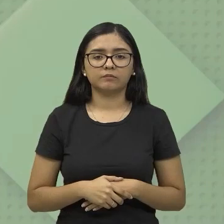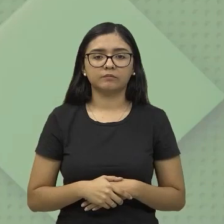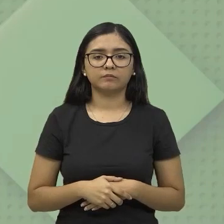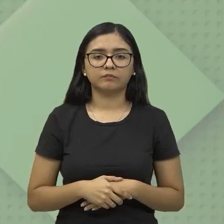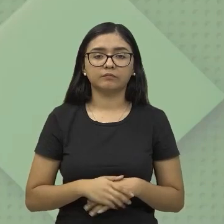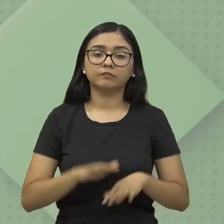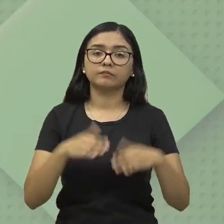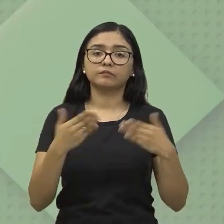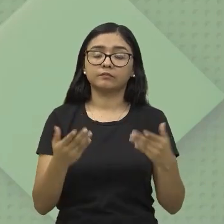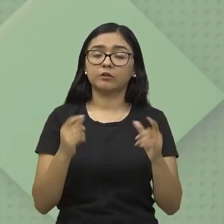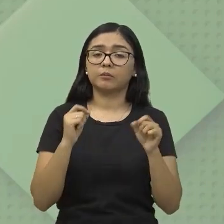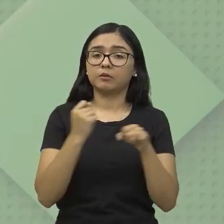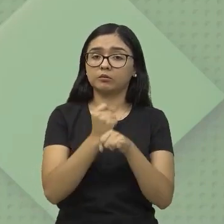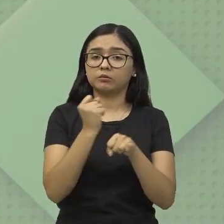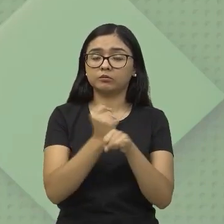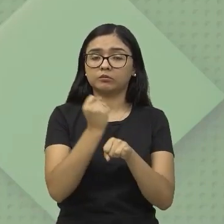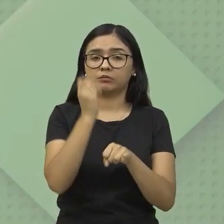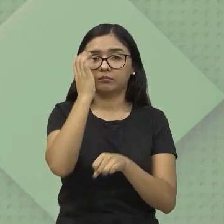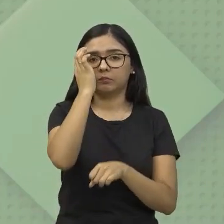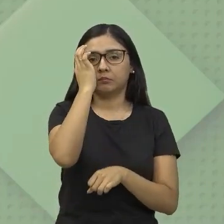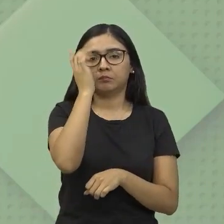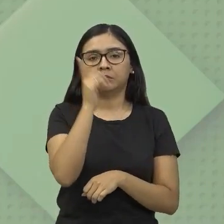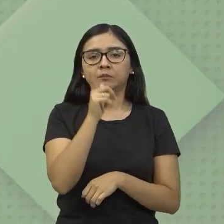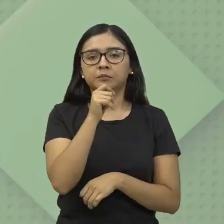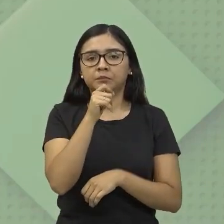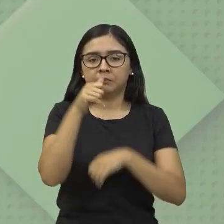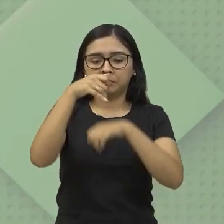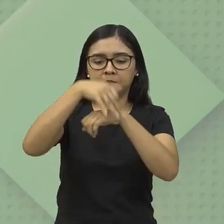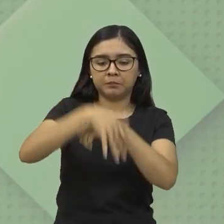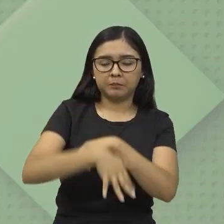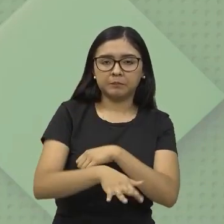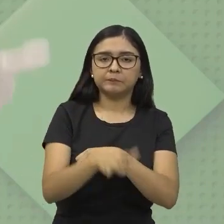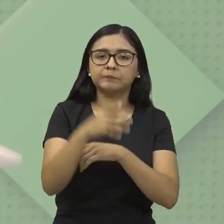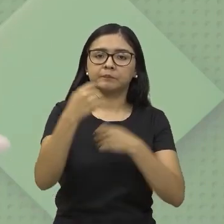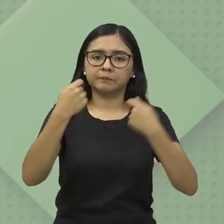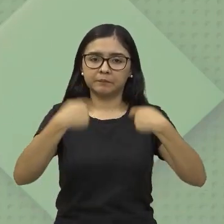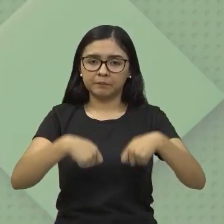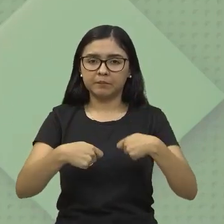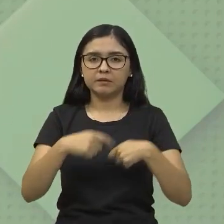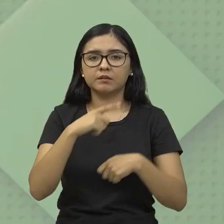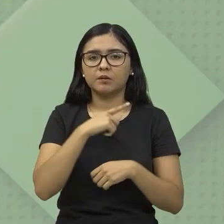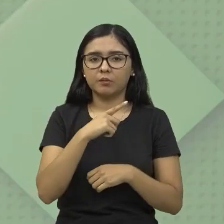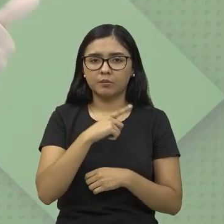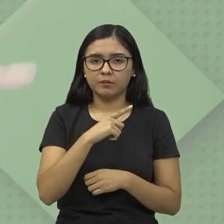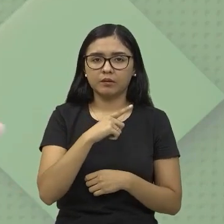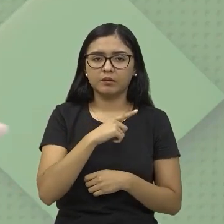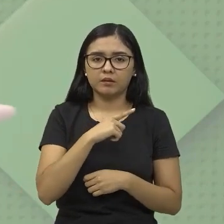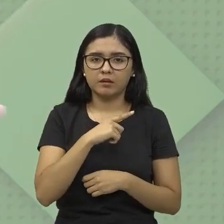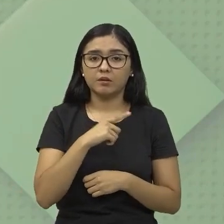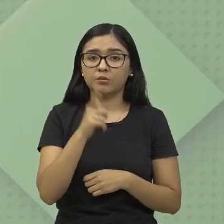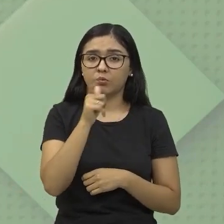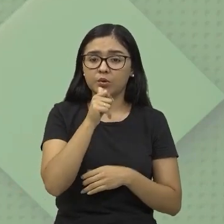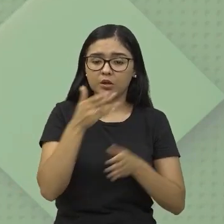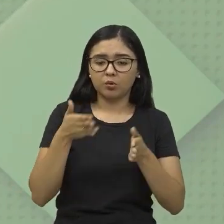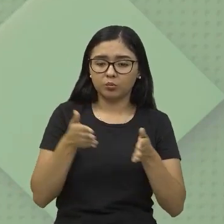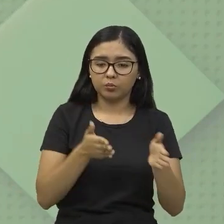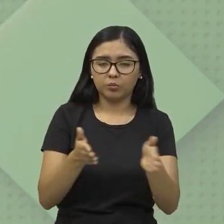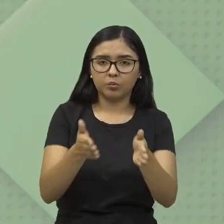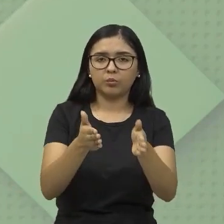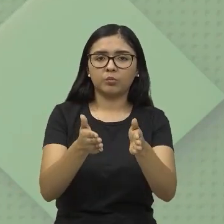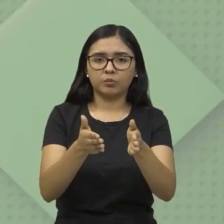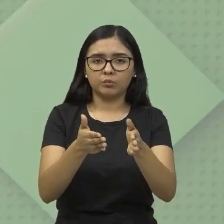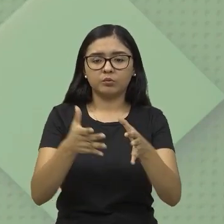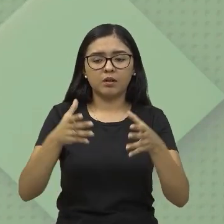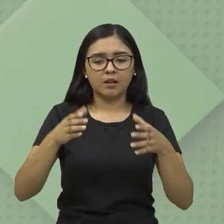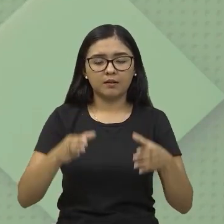para construir uma hidrelétrica, a gente sabe que precisa represar ali aquelas fontes de água, Aqueles rios e lagos. E no